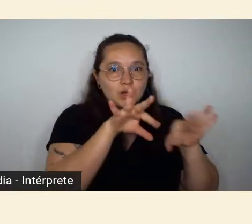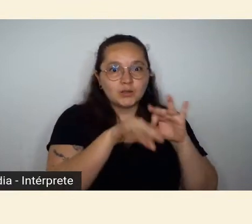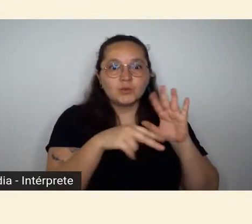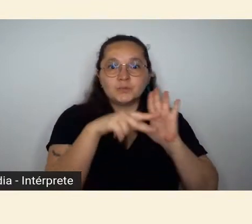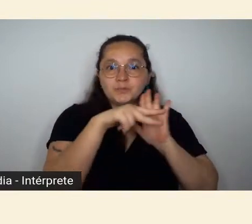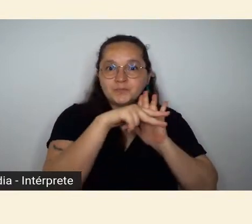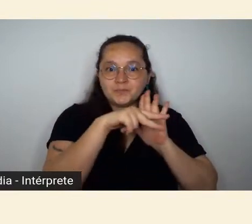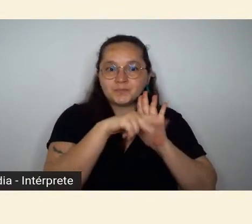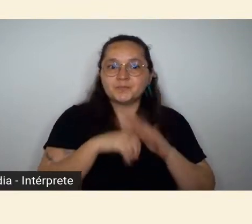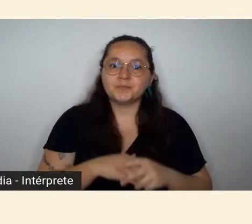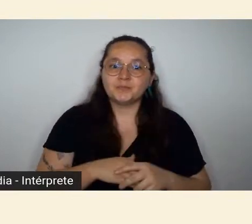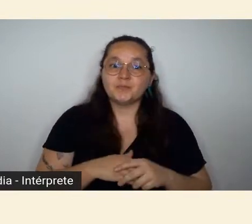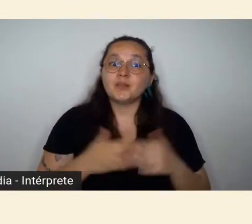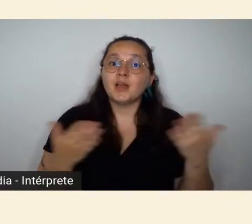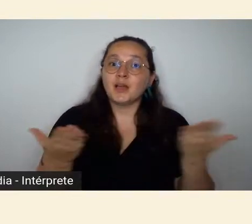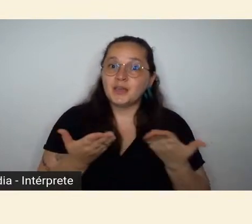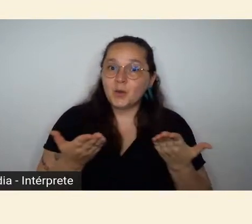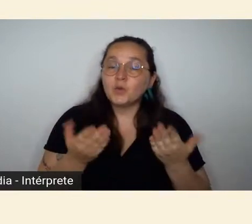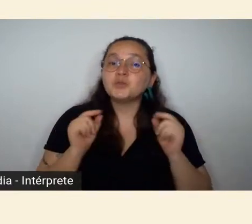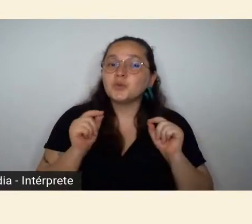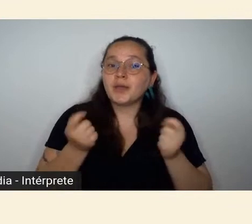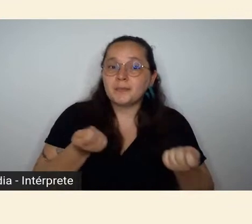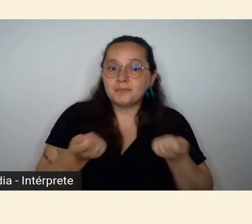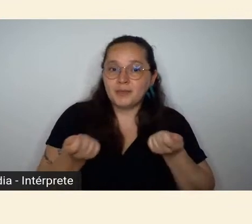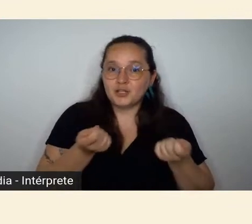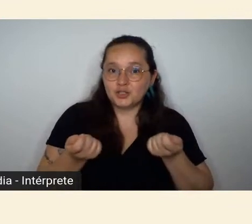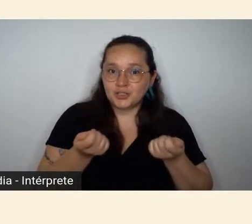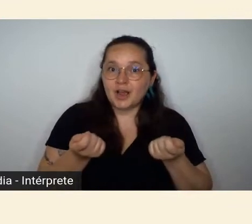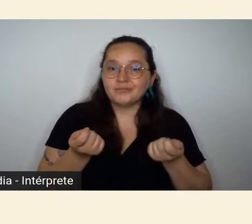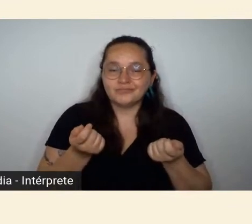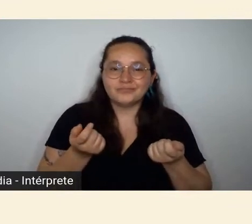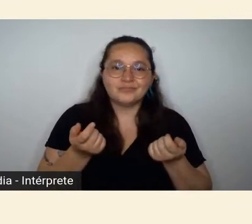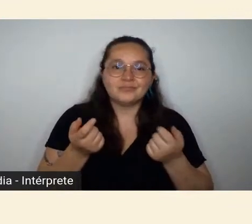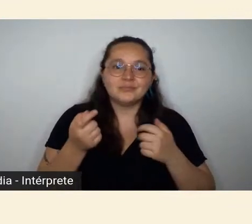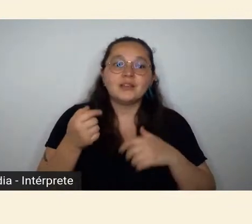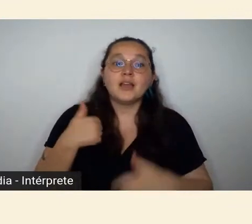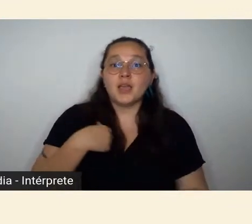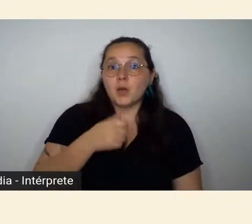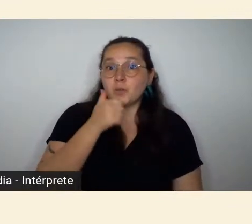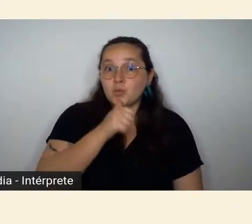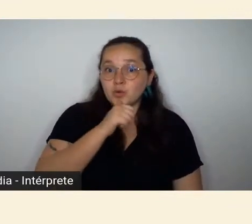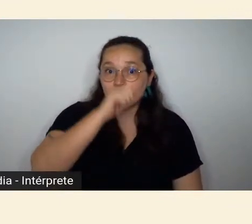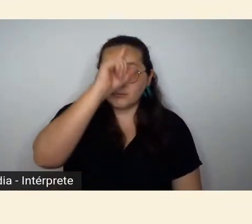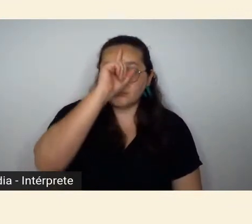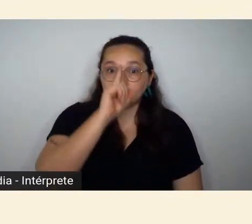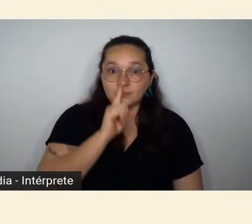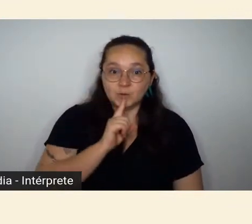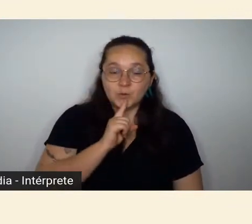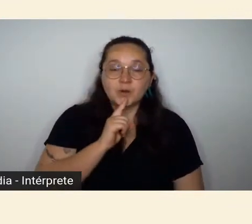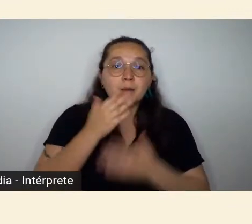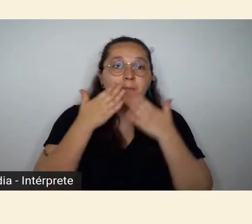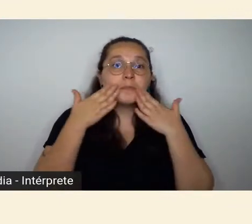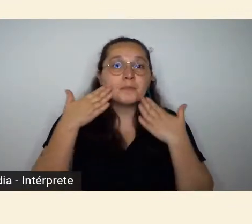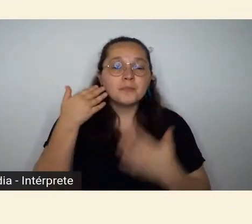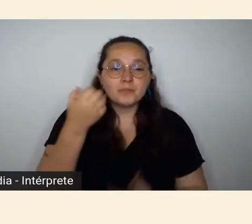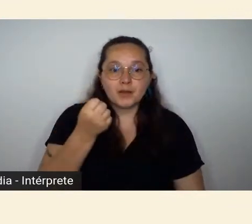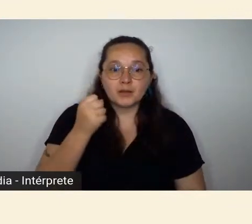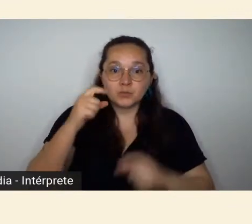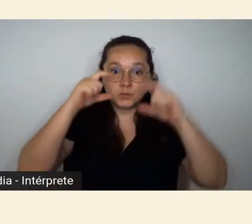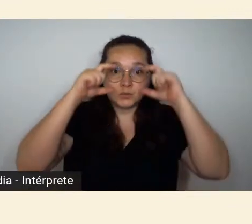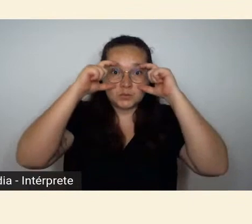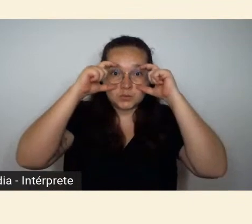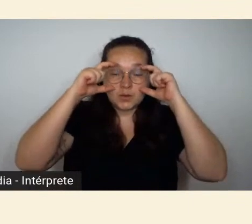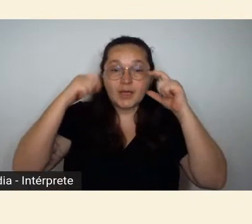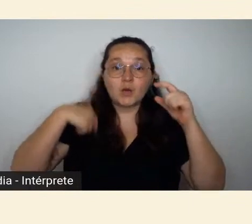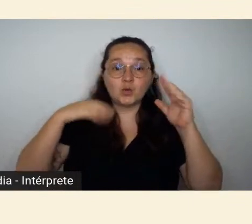vou mediar a primeira mesa do nosso encontro hoje. Sou uma mulher loira, de pele clara, uso óculos, estou na sala da minha